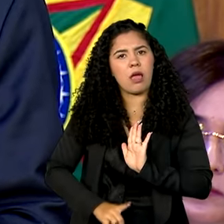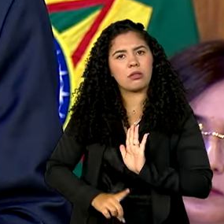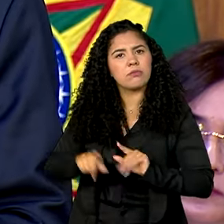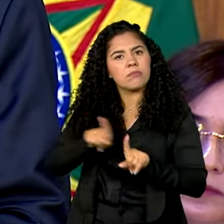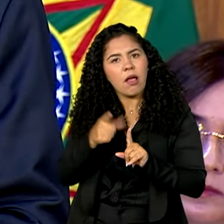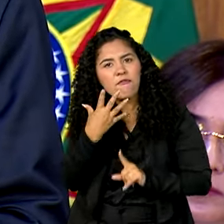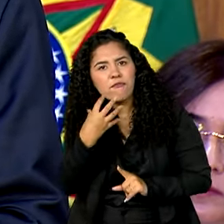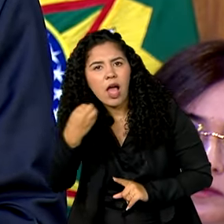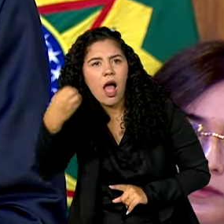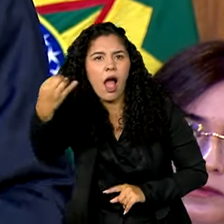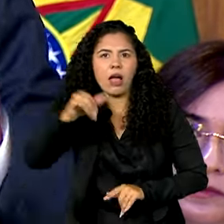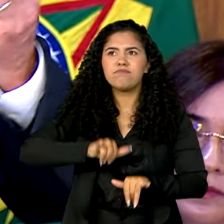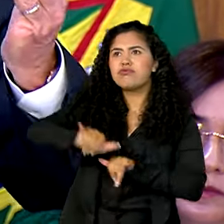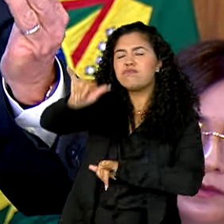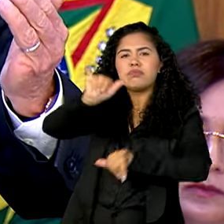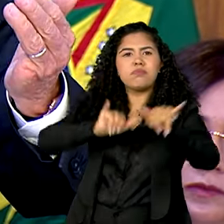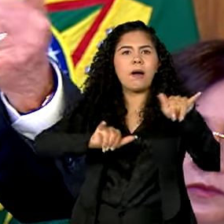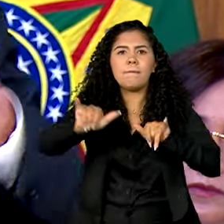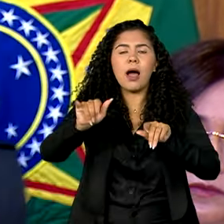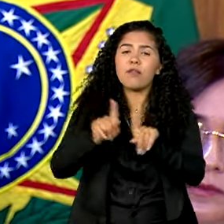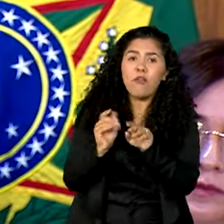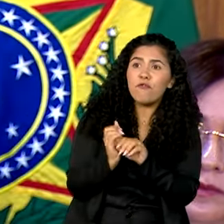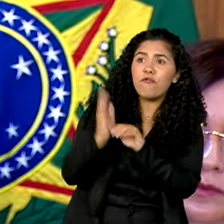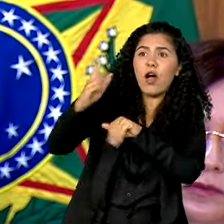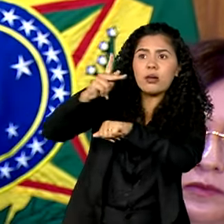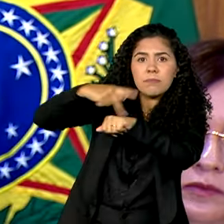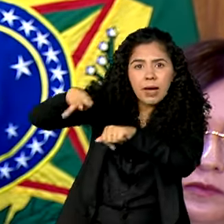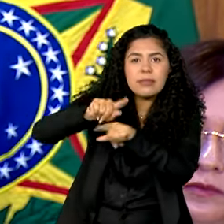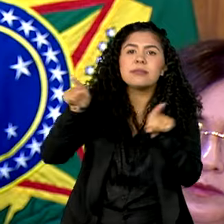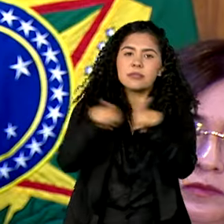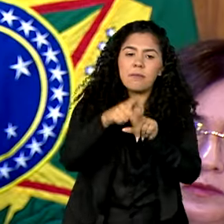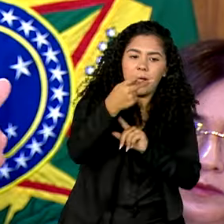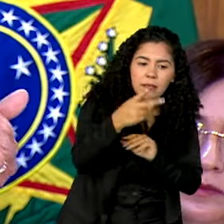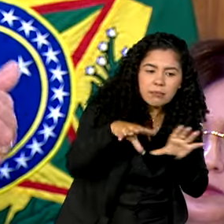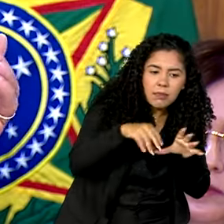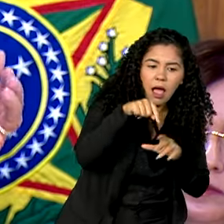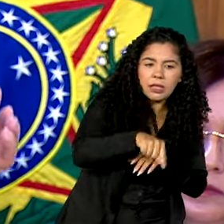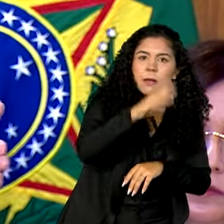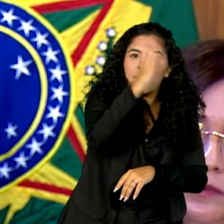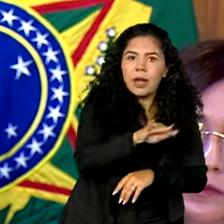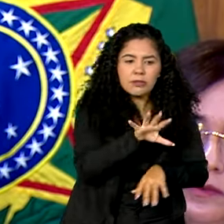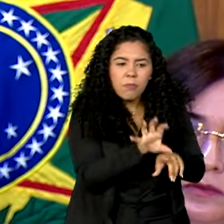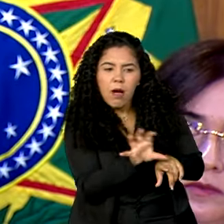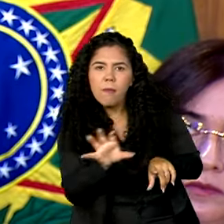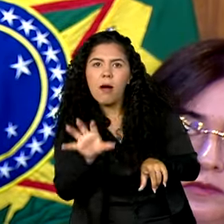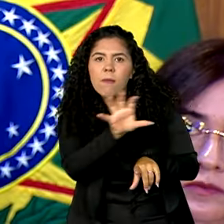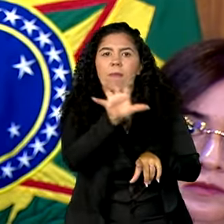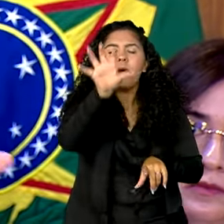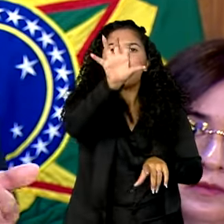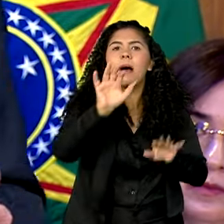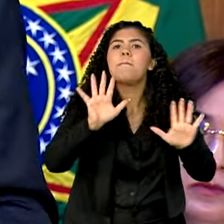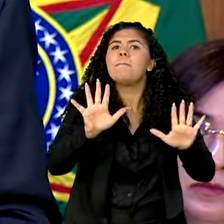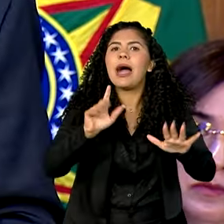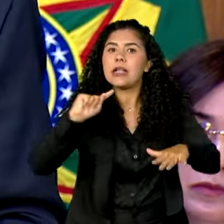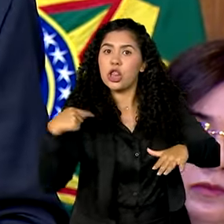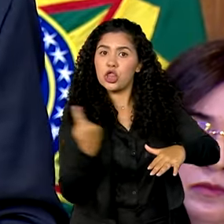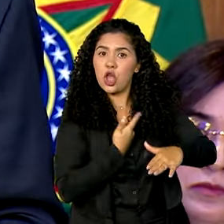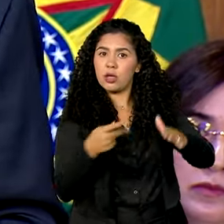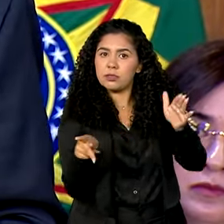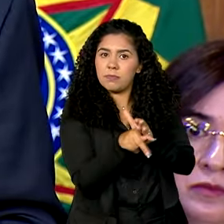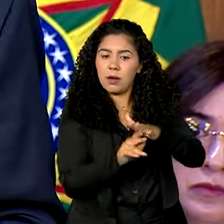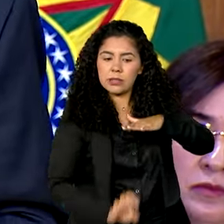viajar. E viajar para fora e viajar para dentro. E o que é que cabe ao Estado garantir? Condições.